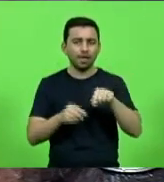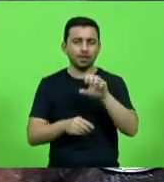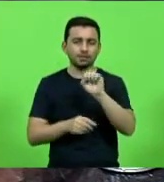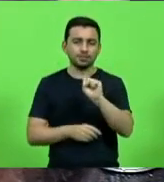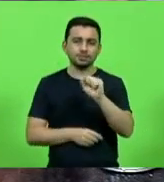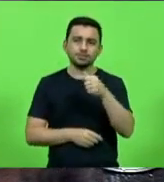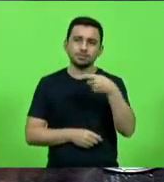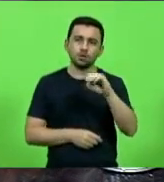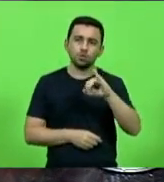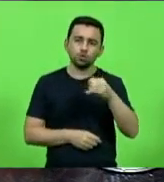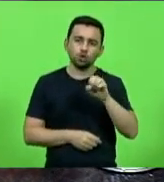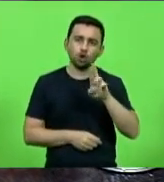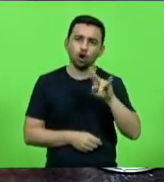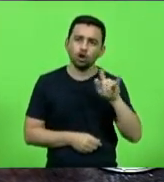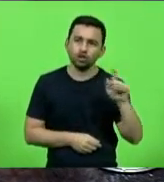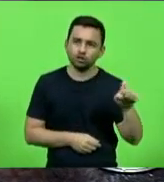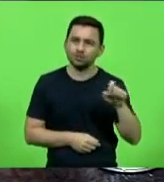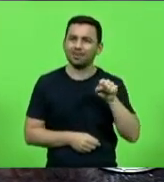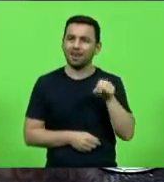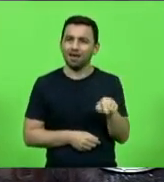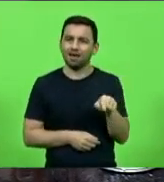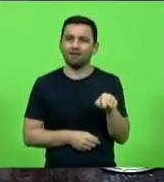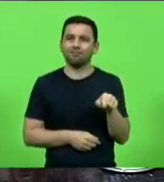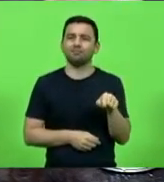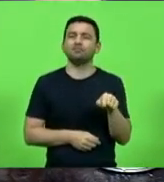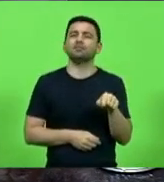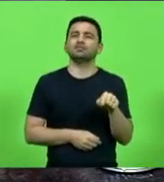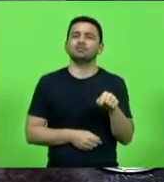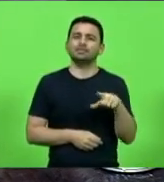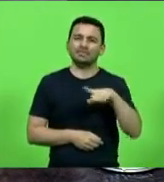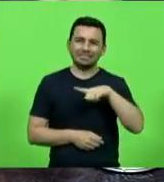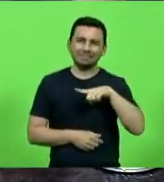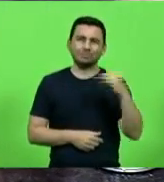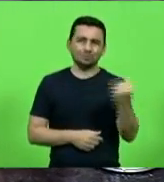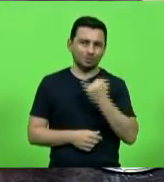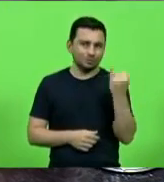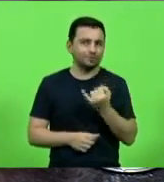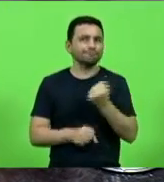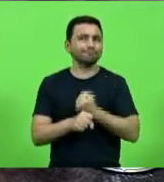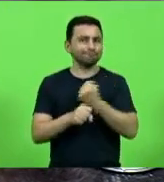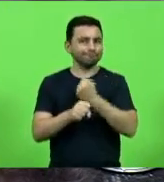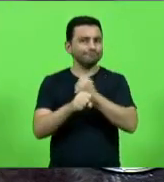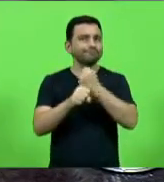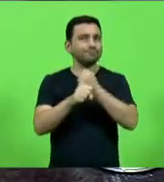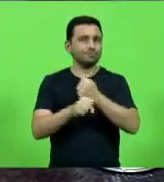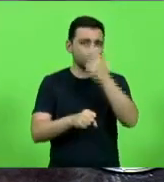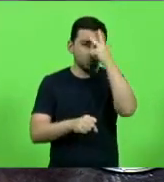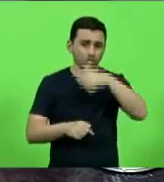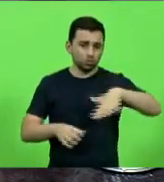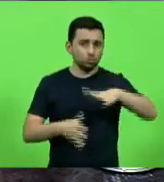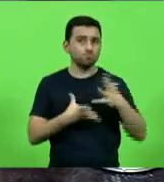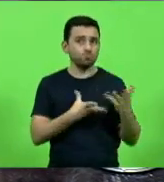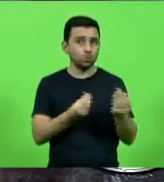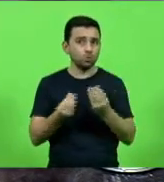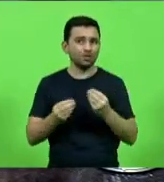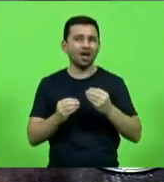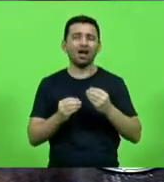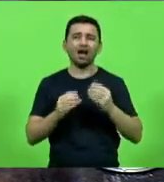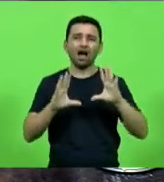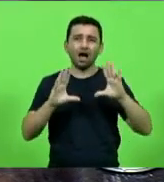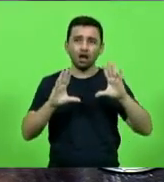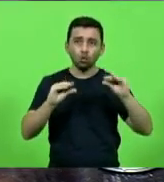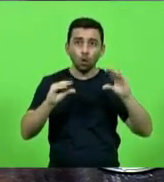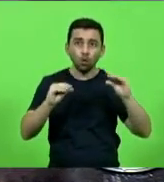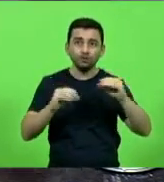viu lá a importância que é aquela obra pelo número de pessoas que lá se encontravam numa noite fria de